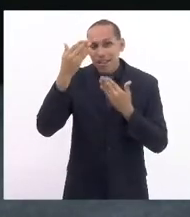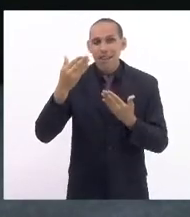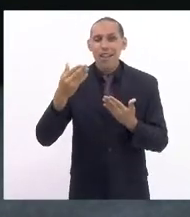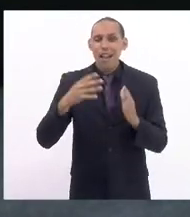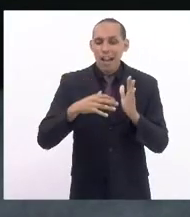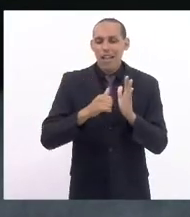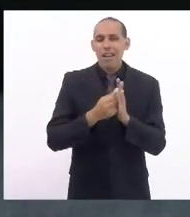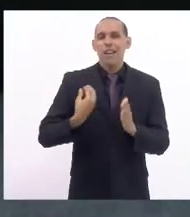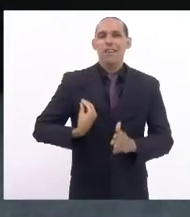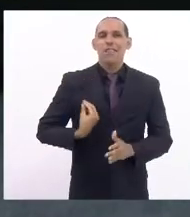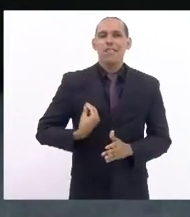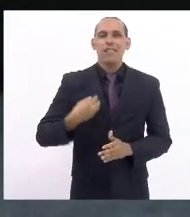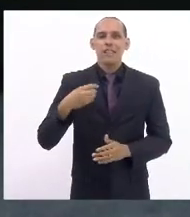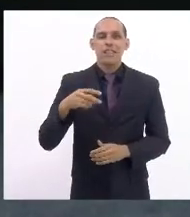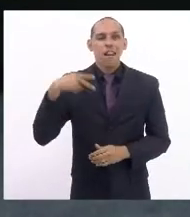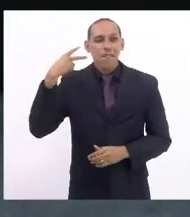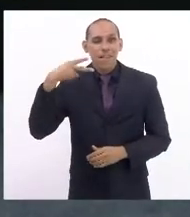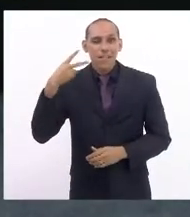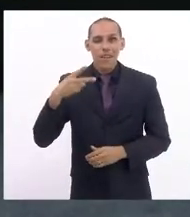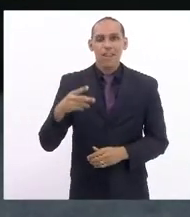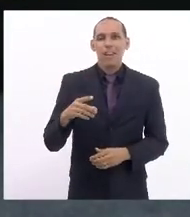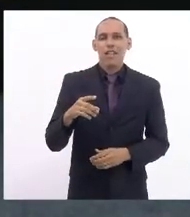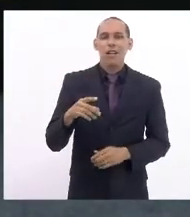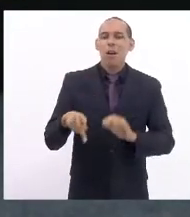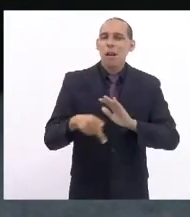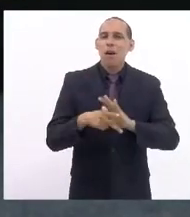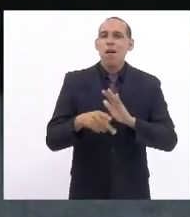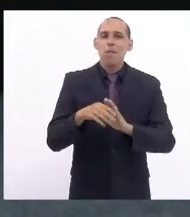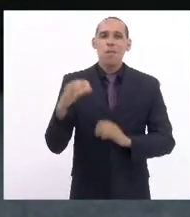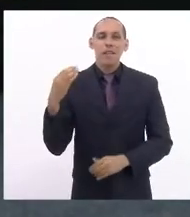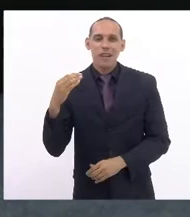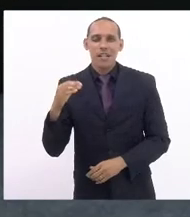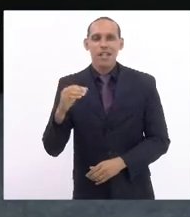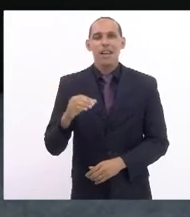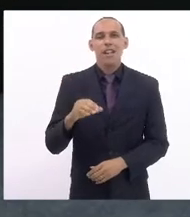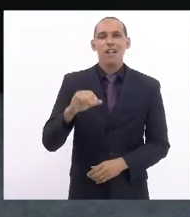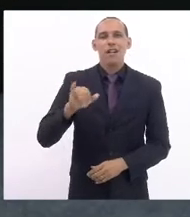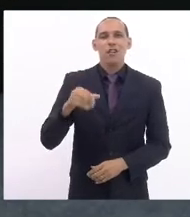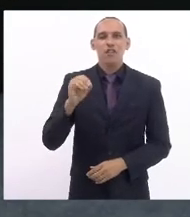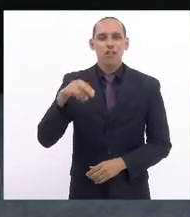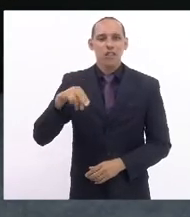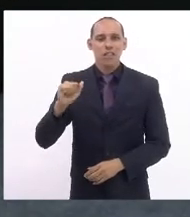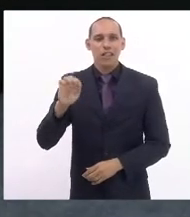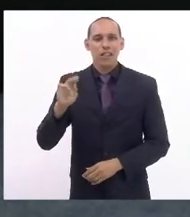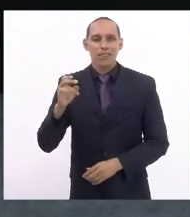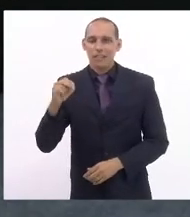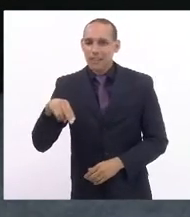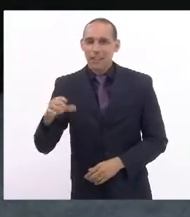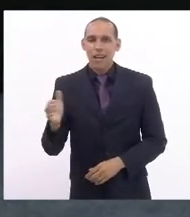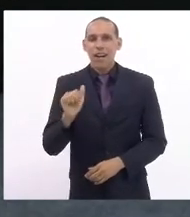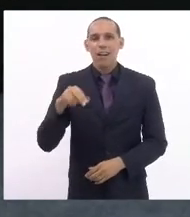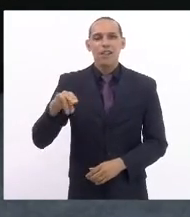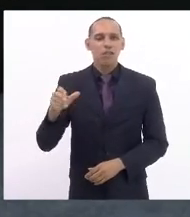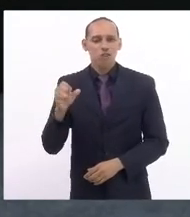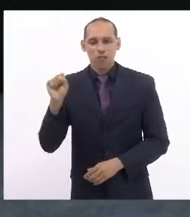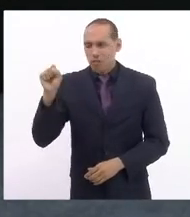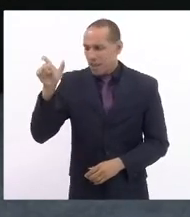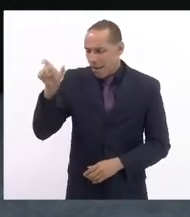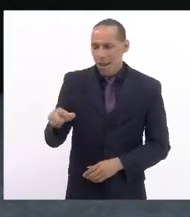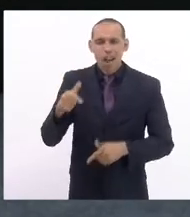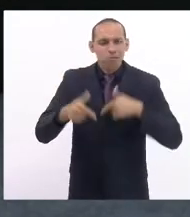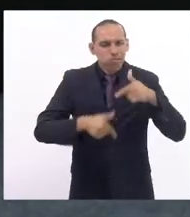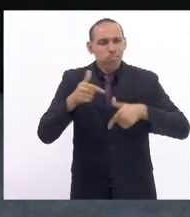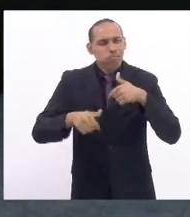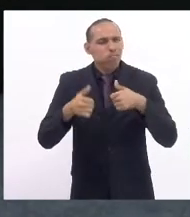vereador Jonathan Anjos do PDT de Niterói que exerce lá em Niterói o primeiro mandato faz um mandato muito atuante muito combativo